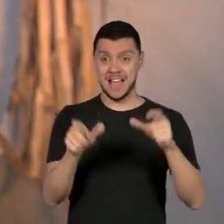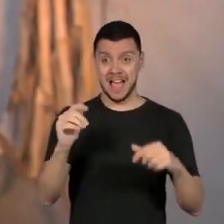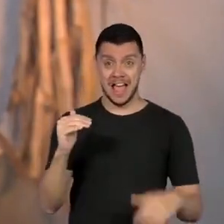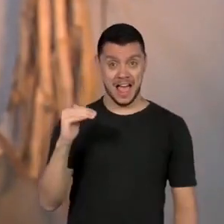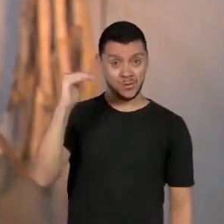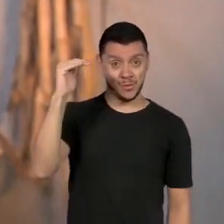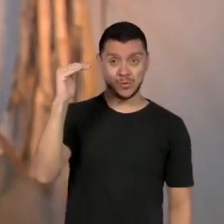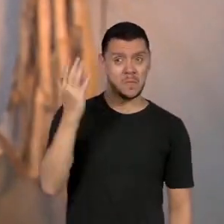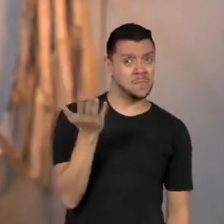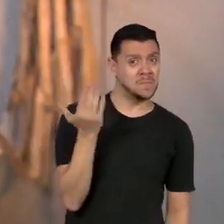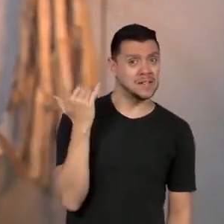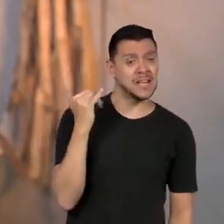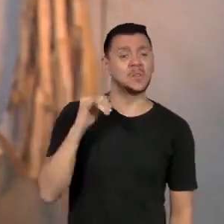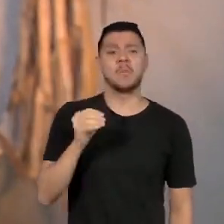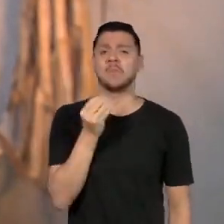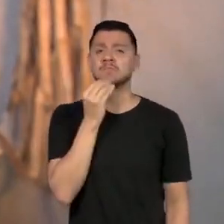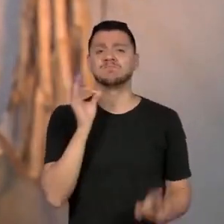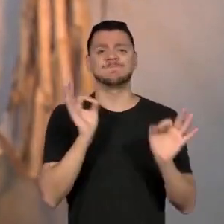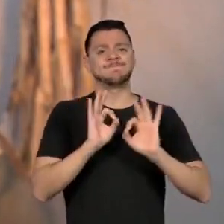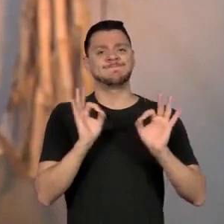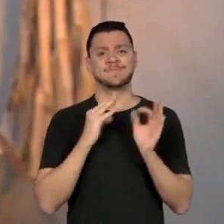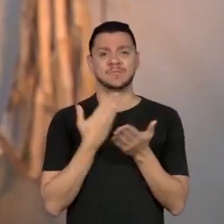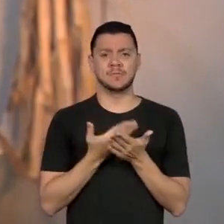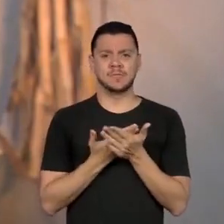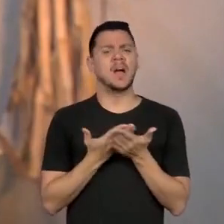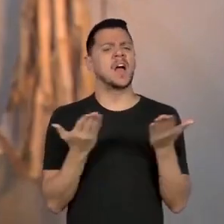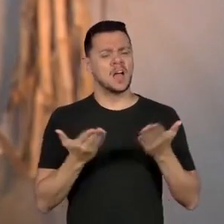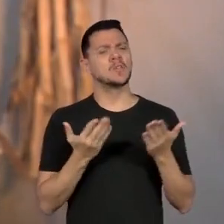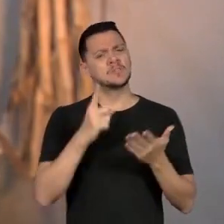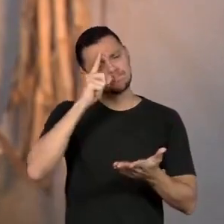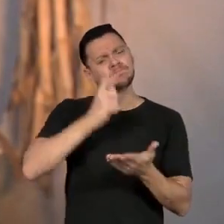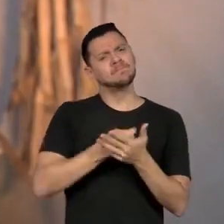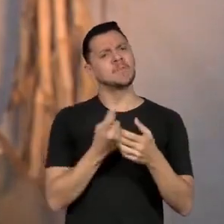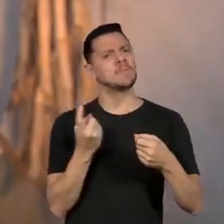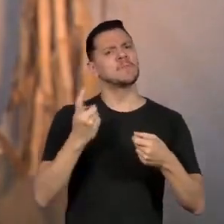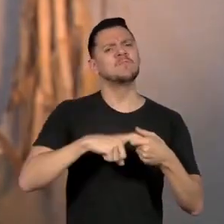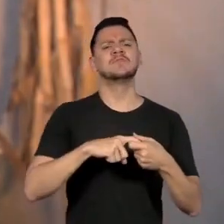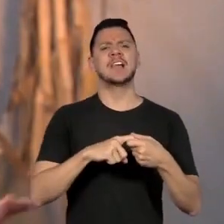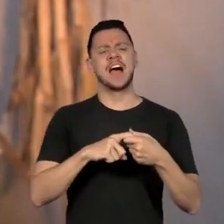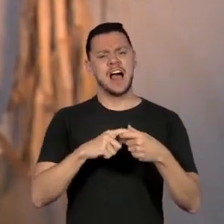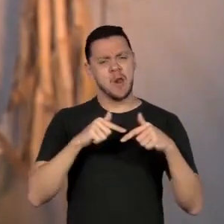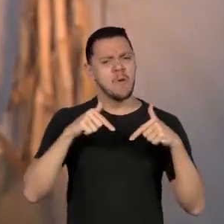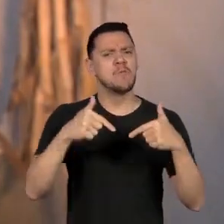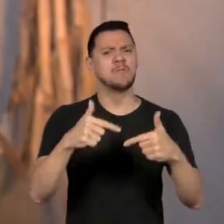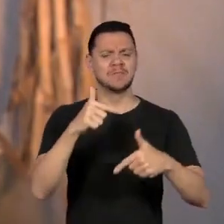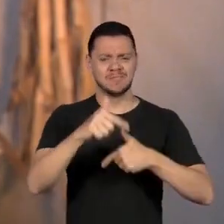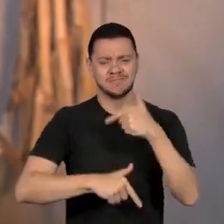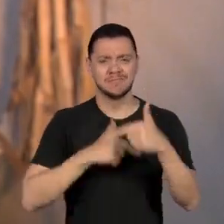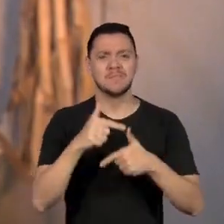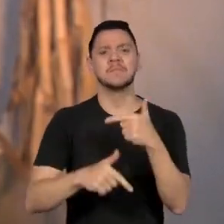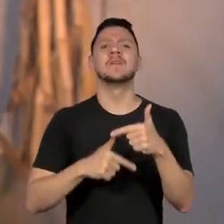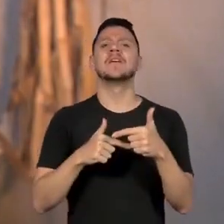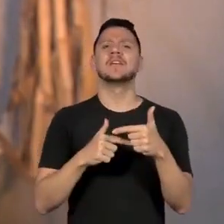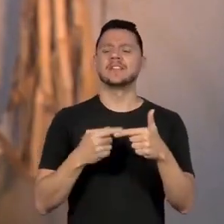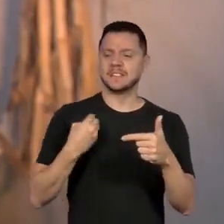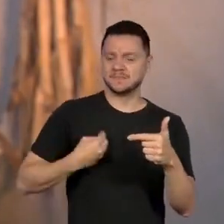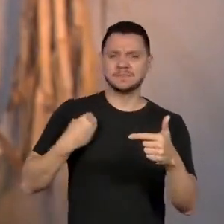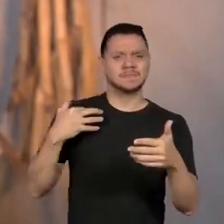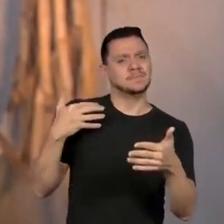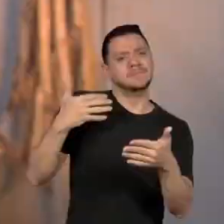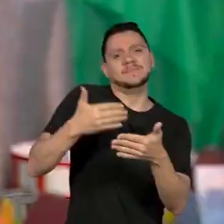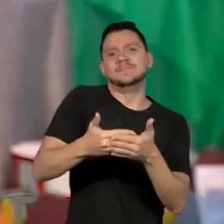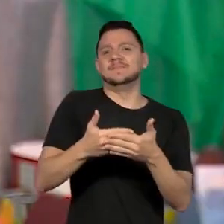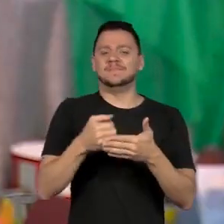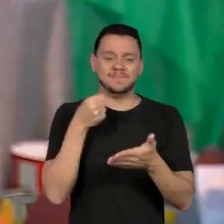a oportunidade na idade ali de estudar e estão voltando, guerreiros, trabalhando, tem uma vida toda e estão aqui batalhando,